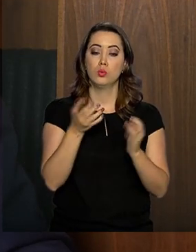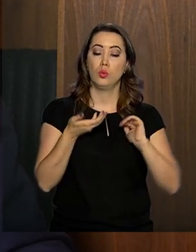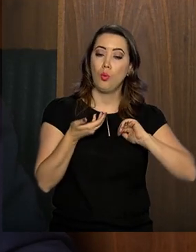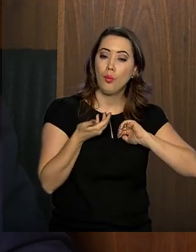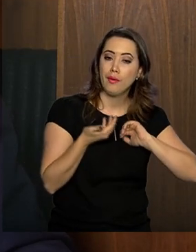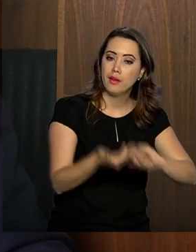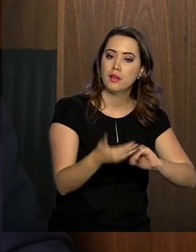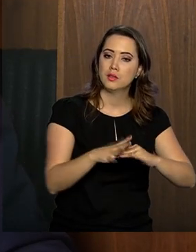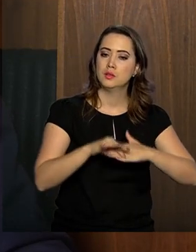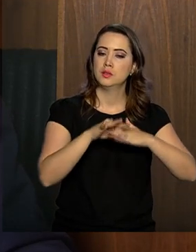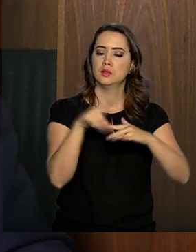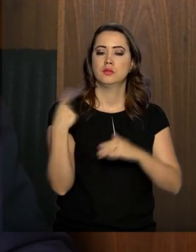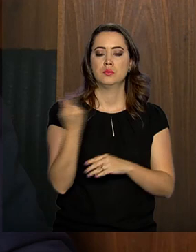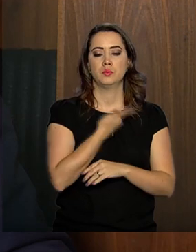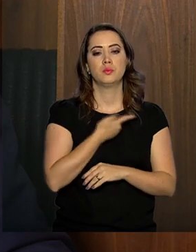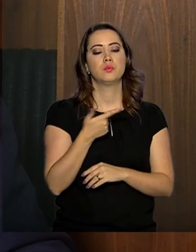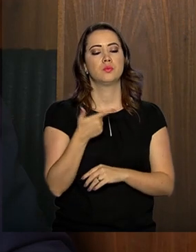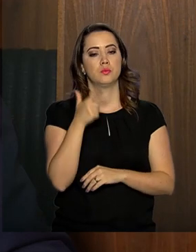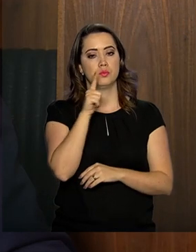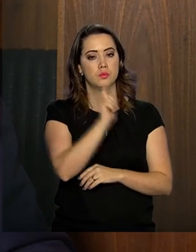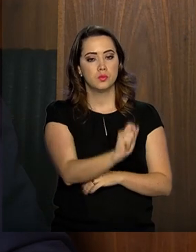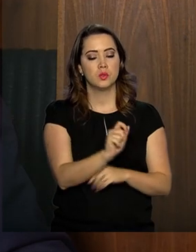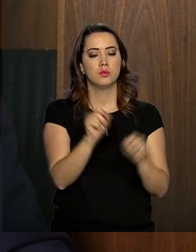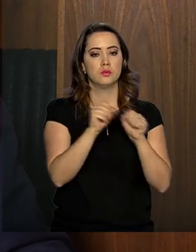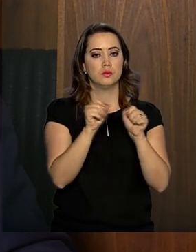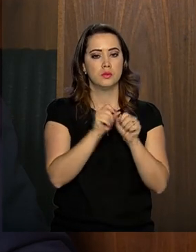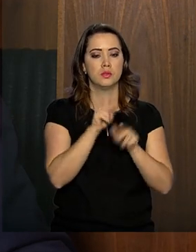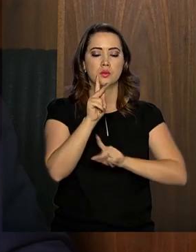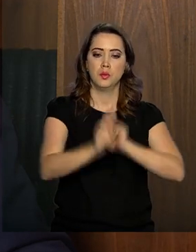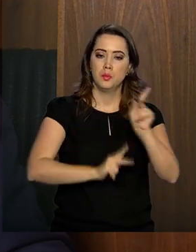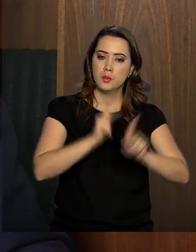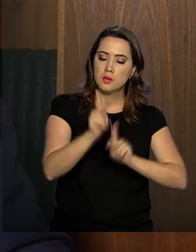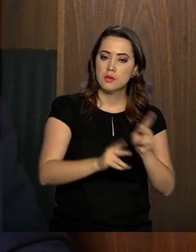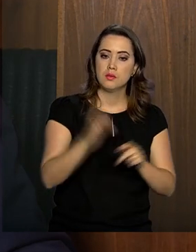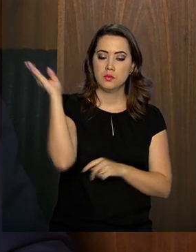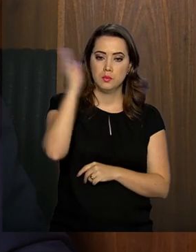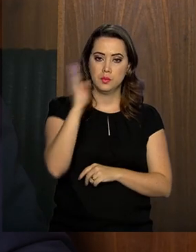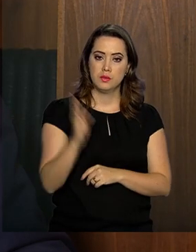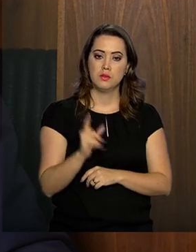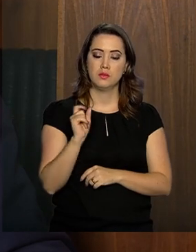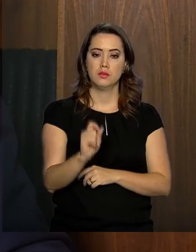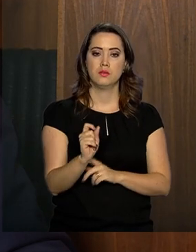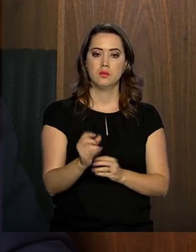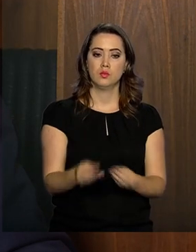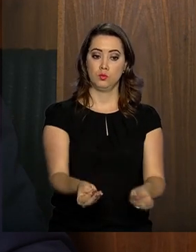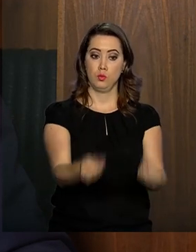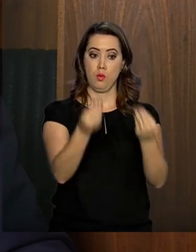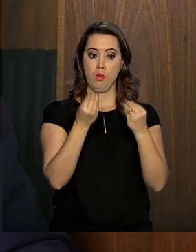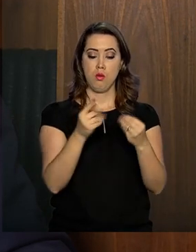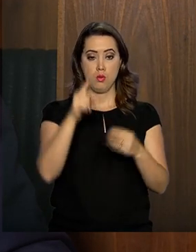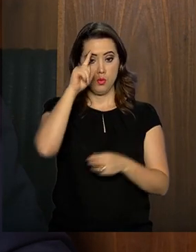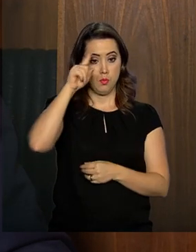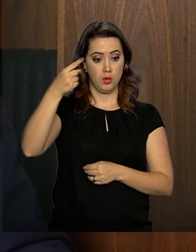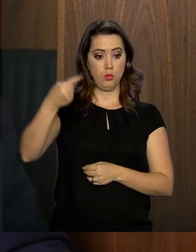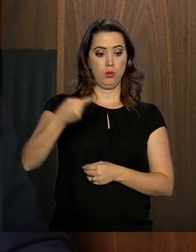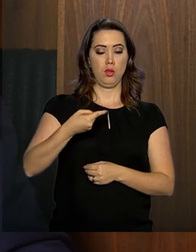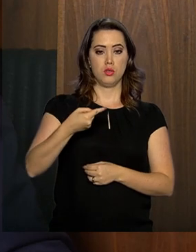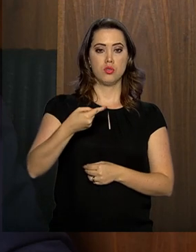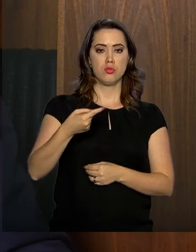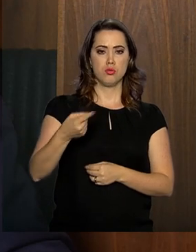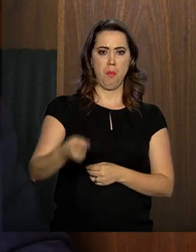Nacional, nós iremos fazer o que a população brasileira nos delegou. ou seja,